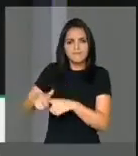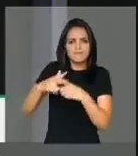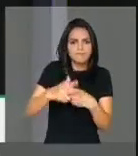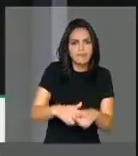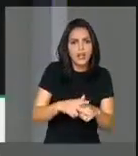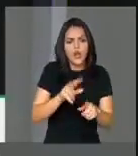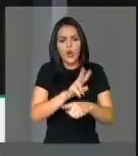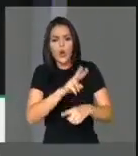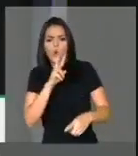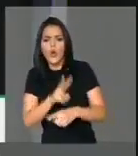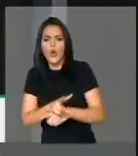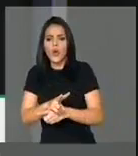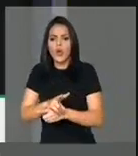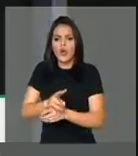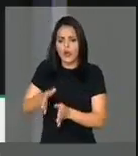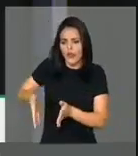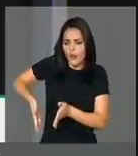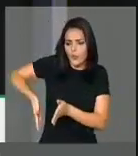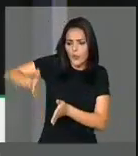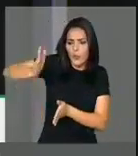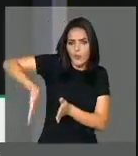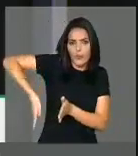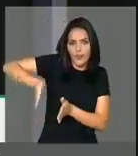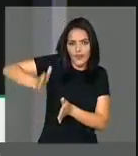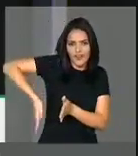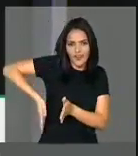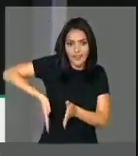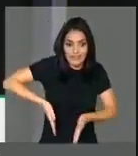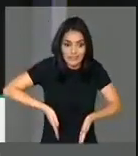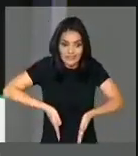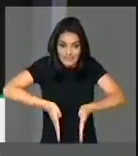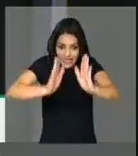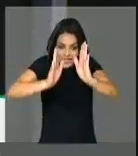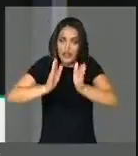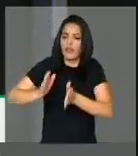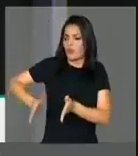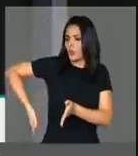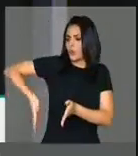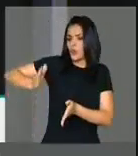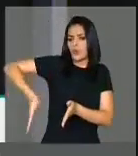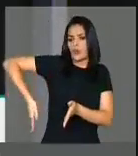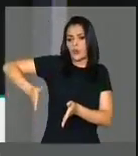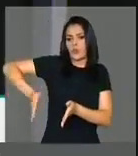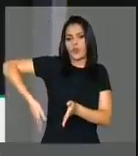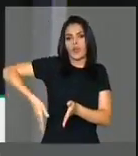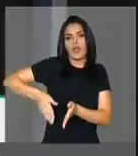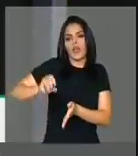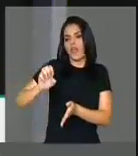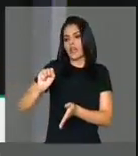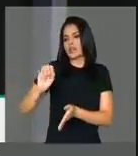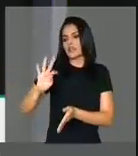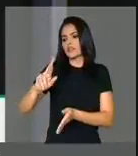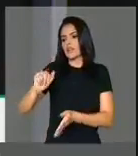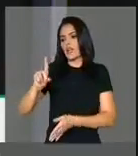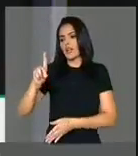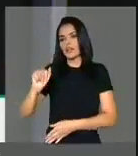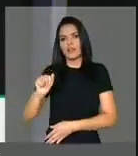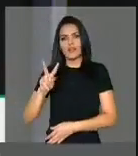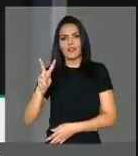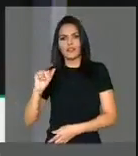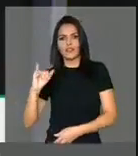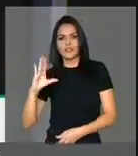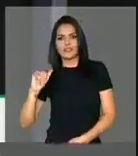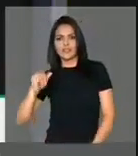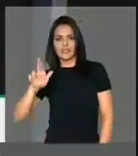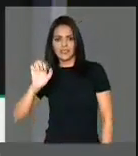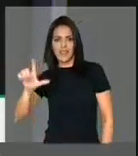ramais, das estradas vicinais. E essa preocupação, senhor presidente, ela fez com que a bancada criana, toda